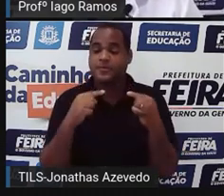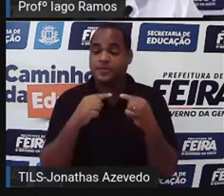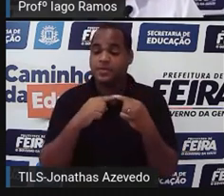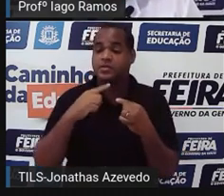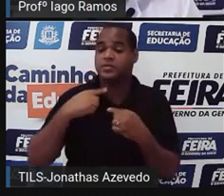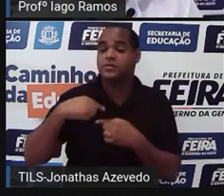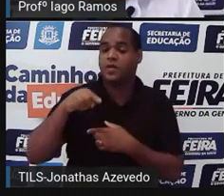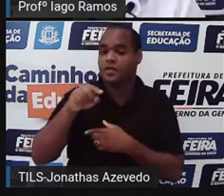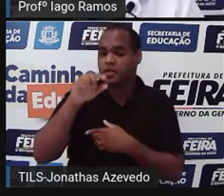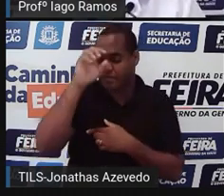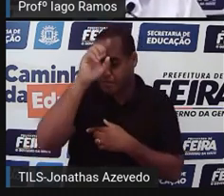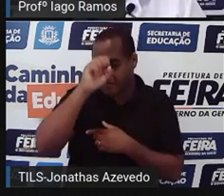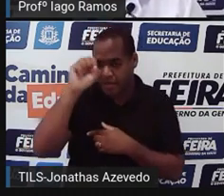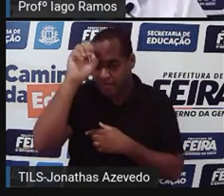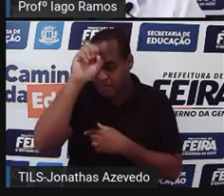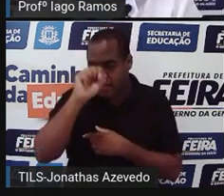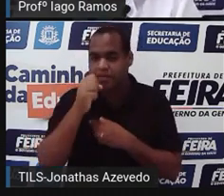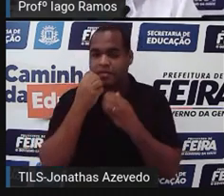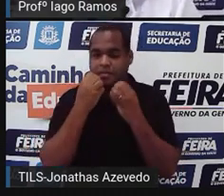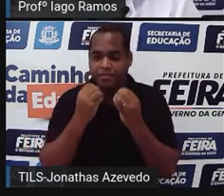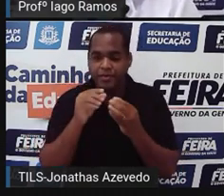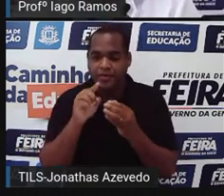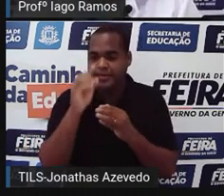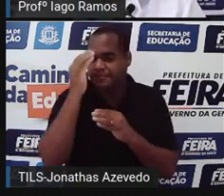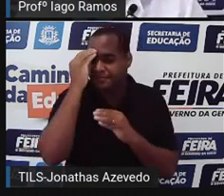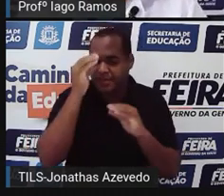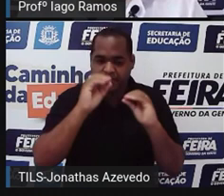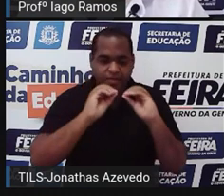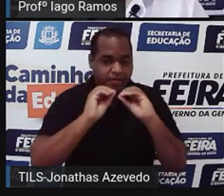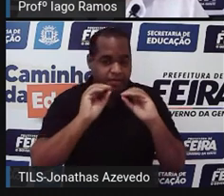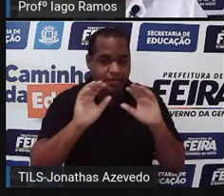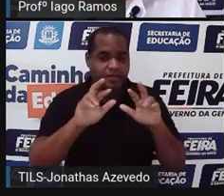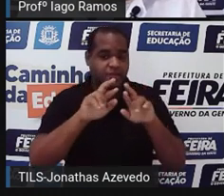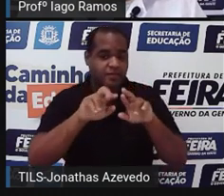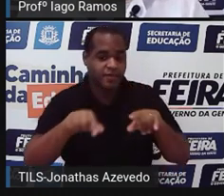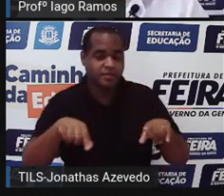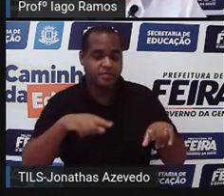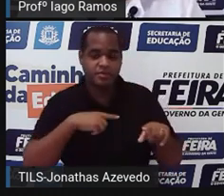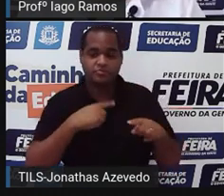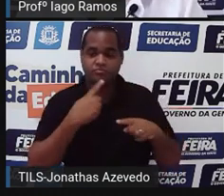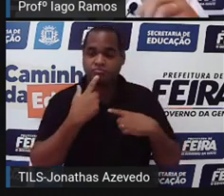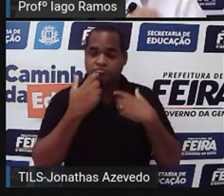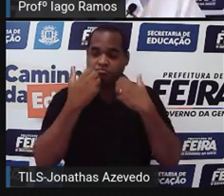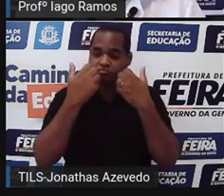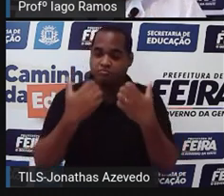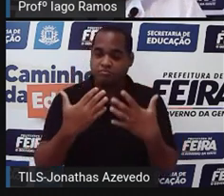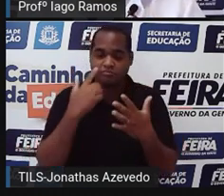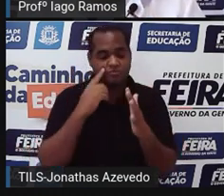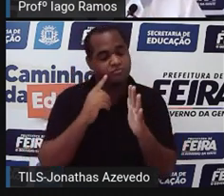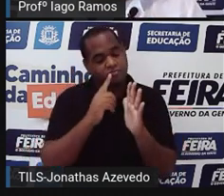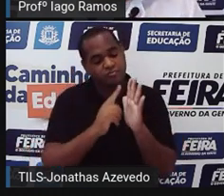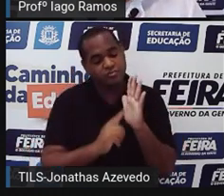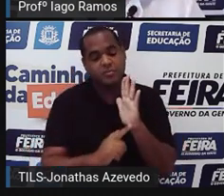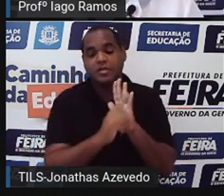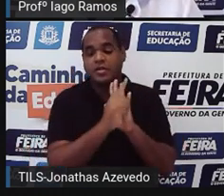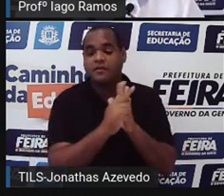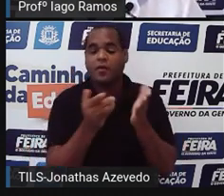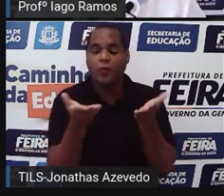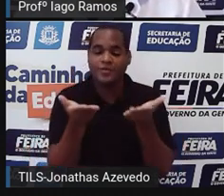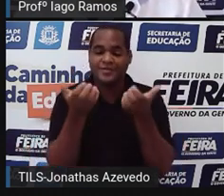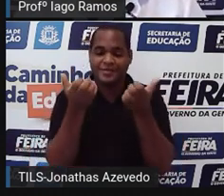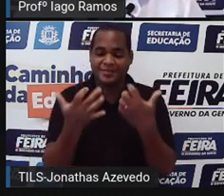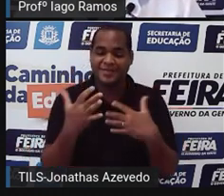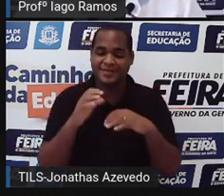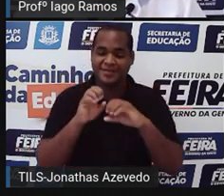aprenda, para que a gente entenda essa parte que a gente vai falar de gráficos aqui nessa aula,